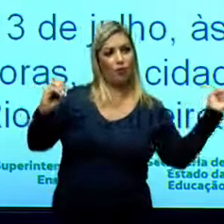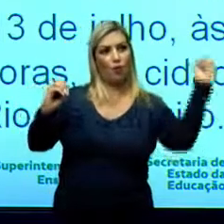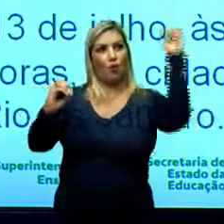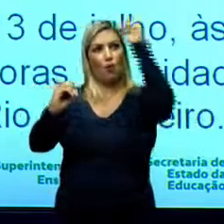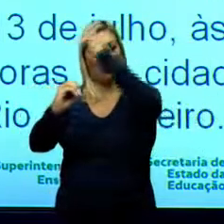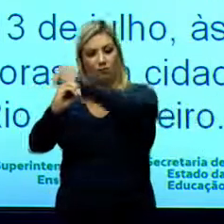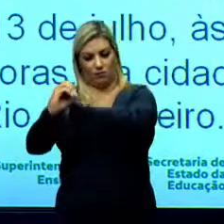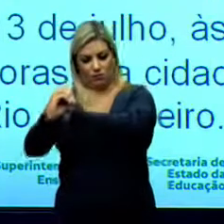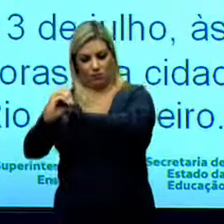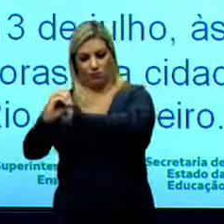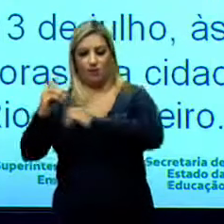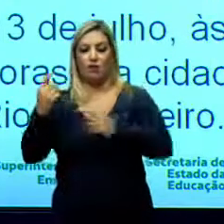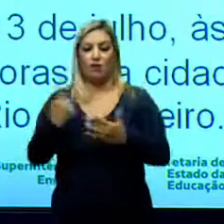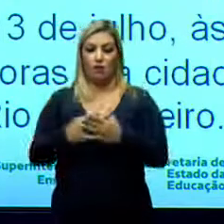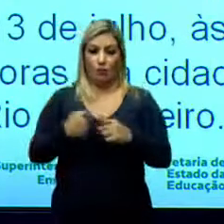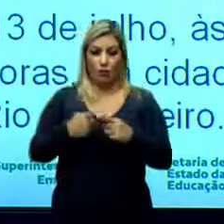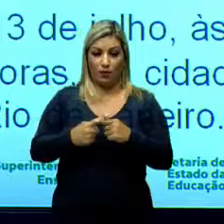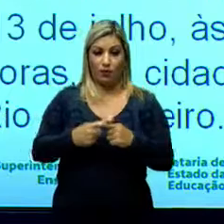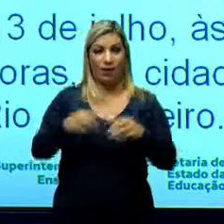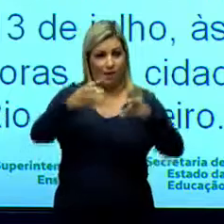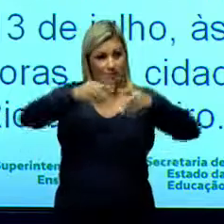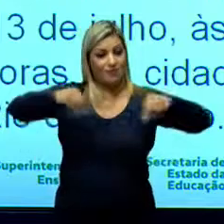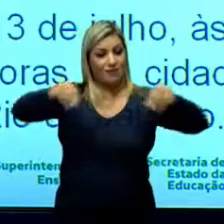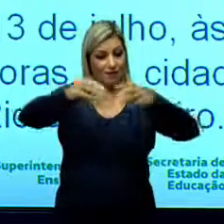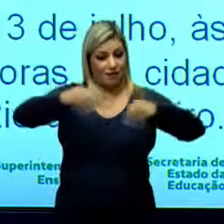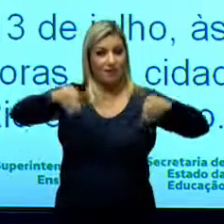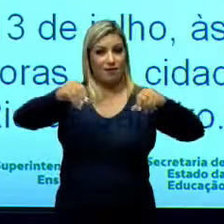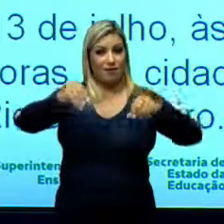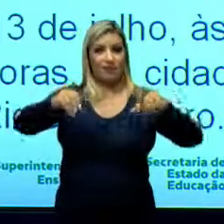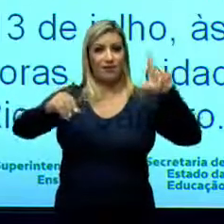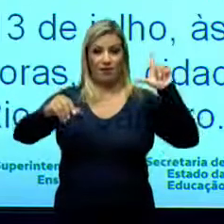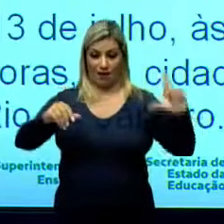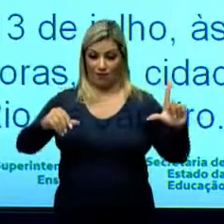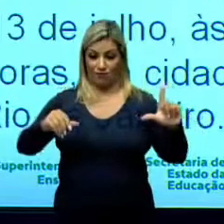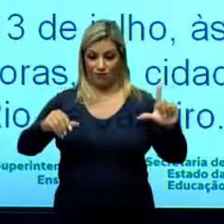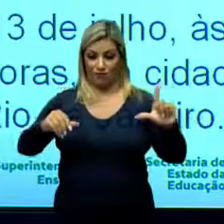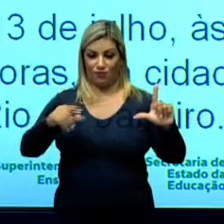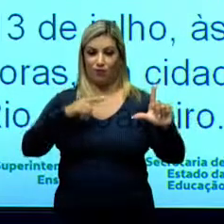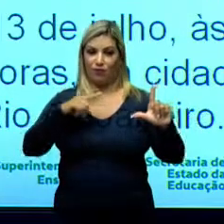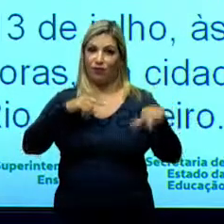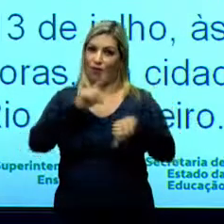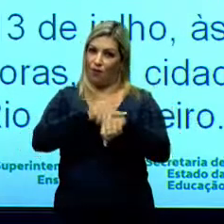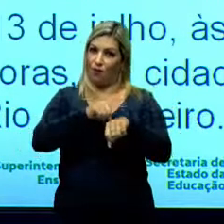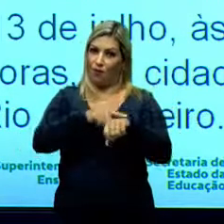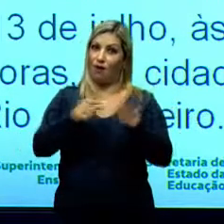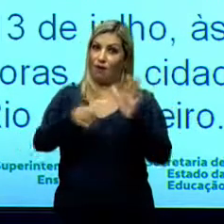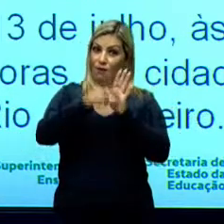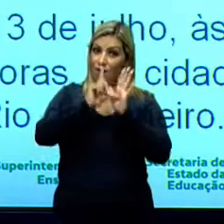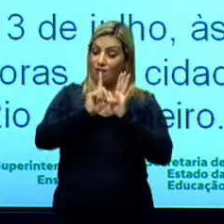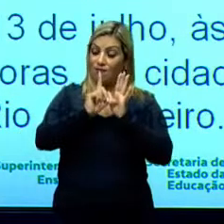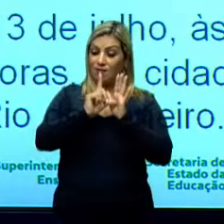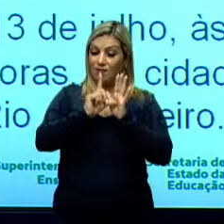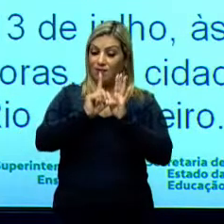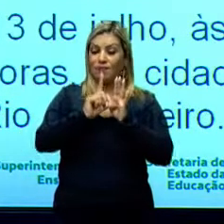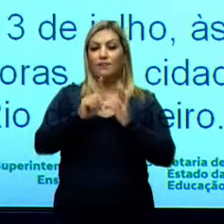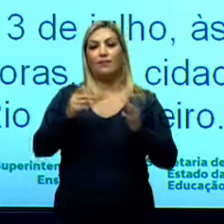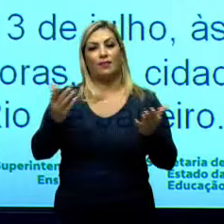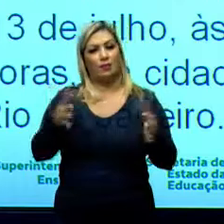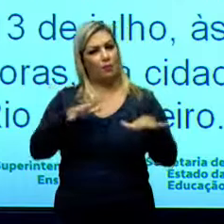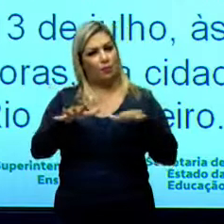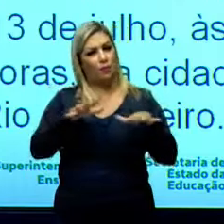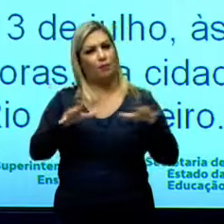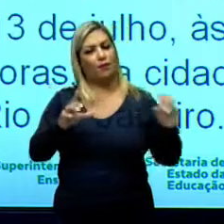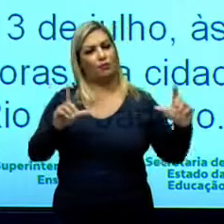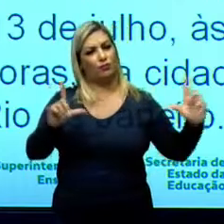fuso horário, é importante lembrar que as terras que estão a leste, elas têm os horários adiantados. E quando você se